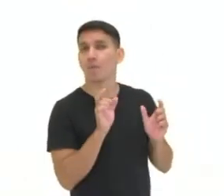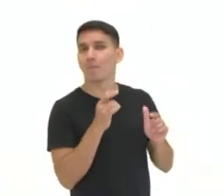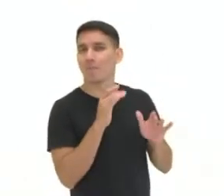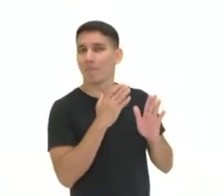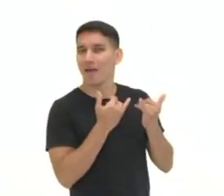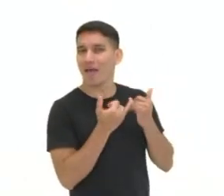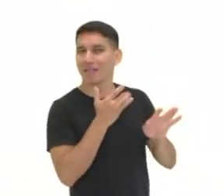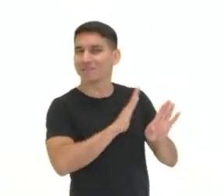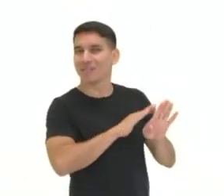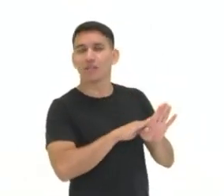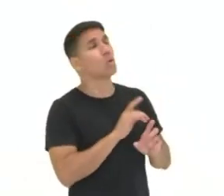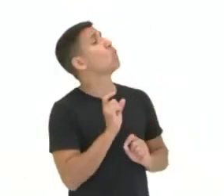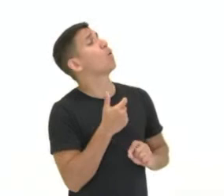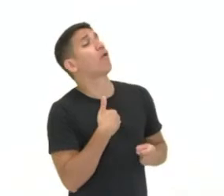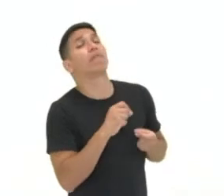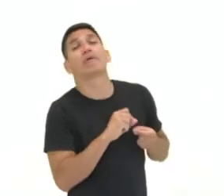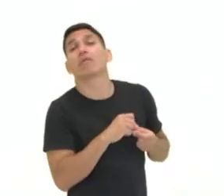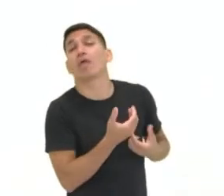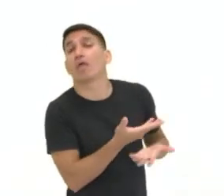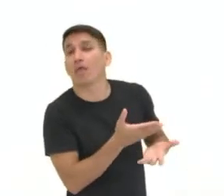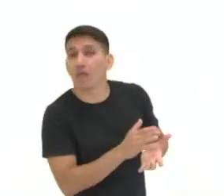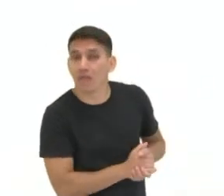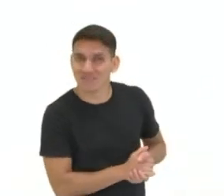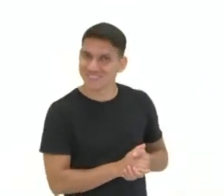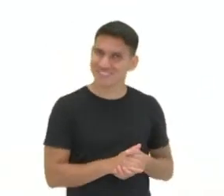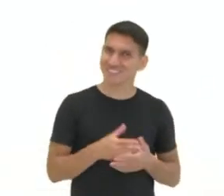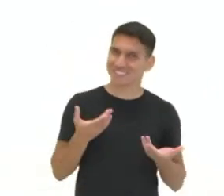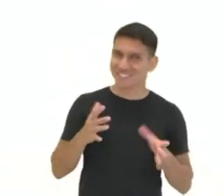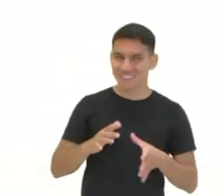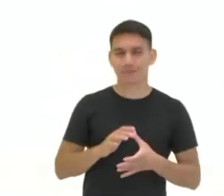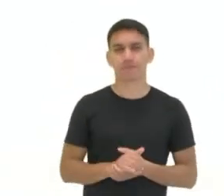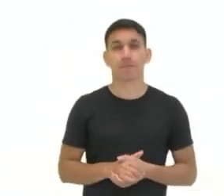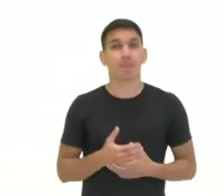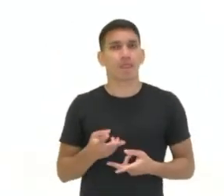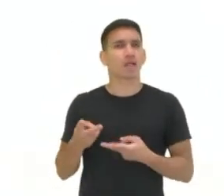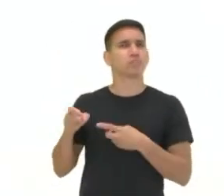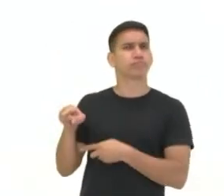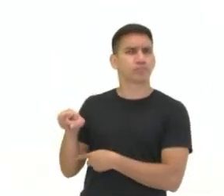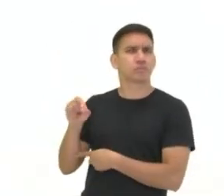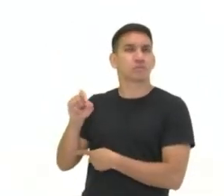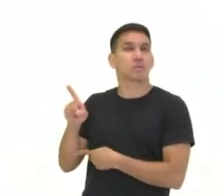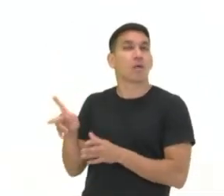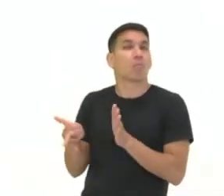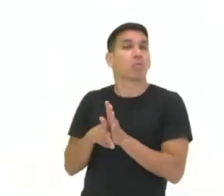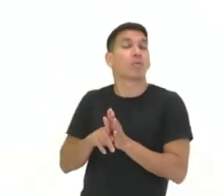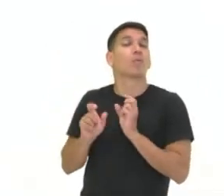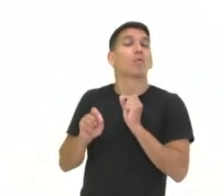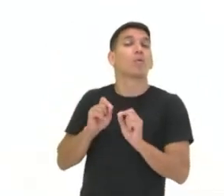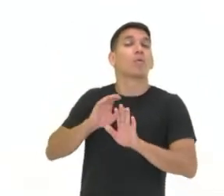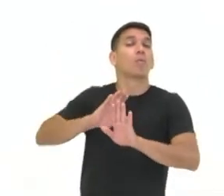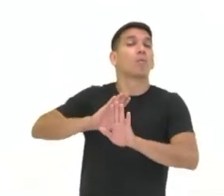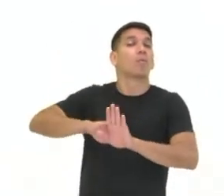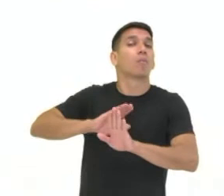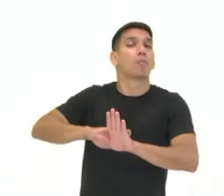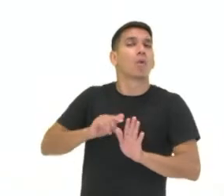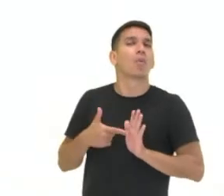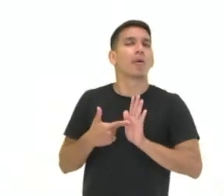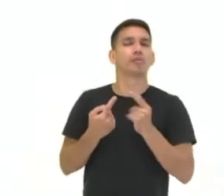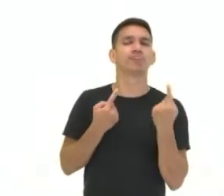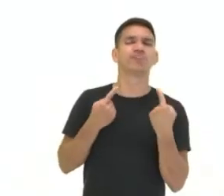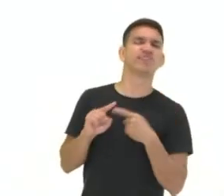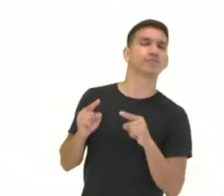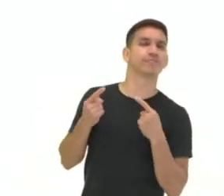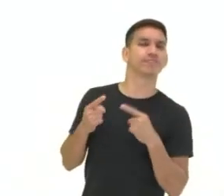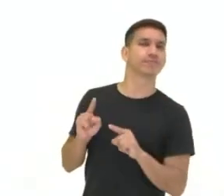fazer? O que eu tenho a ver com isso? Mais ou menos por aí, né? Então a gente tem aqui já uma intencionalidade que visa a provocar um